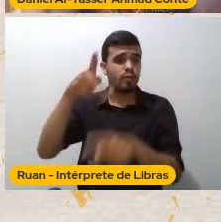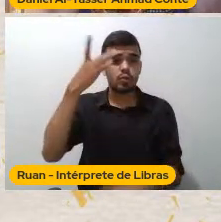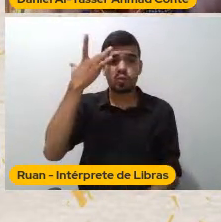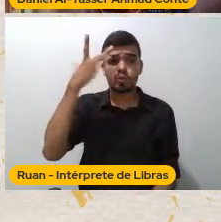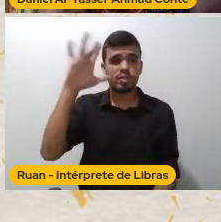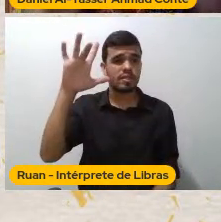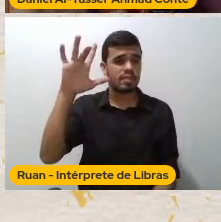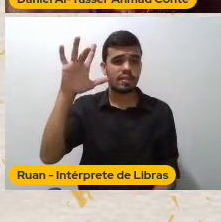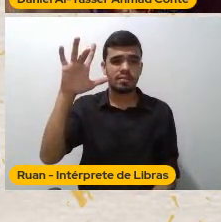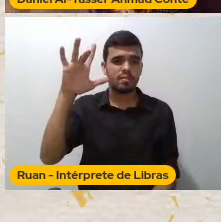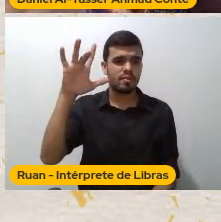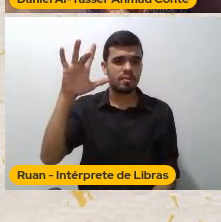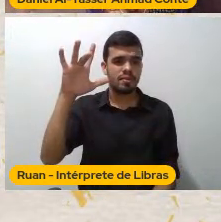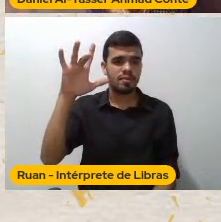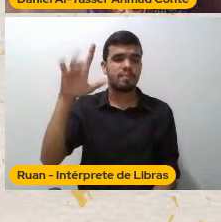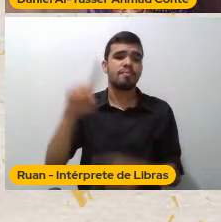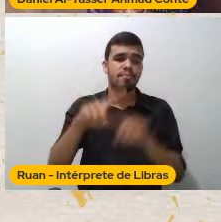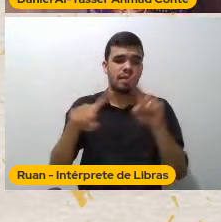passar Por favor?